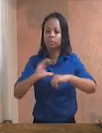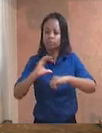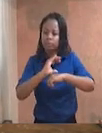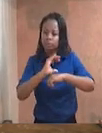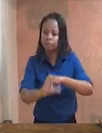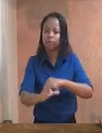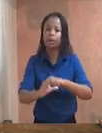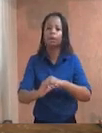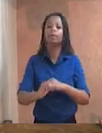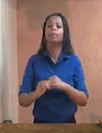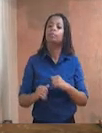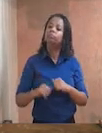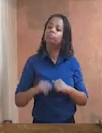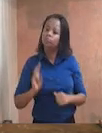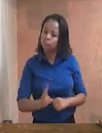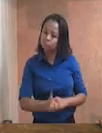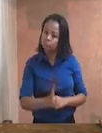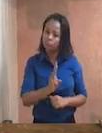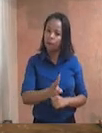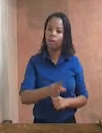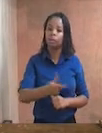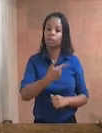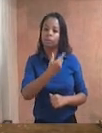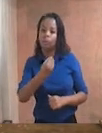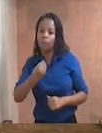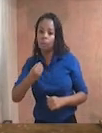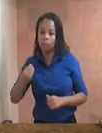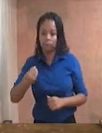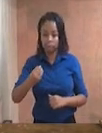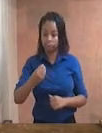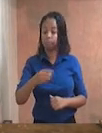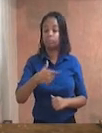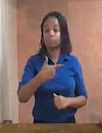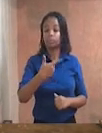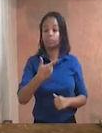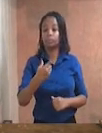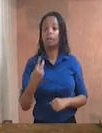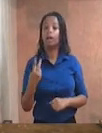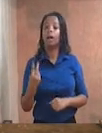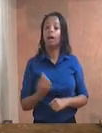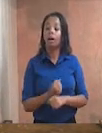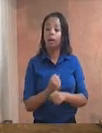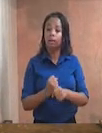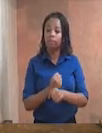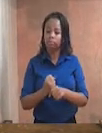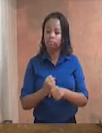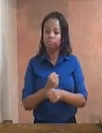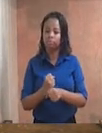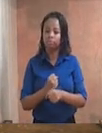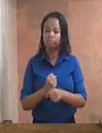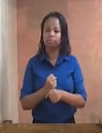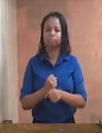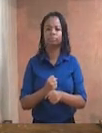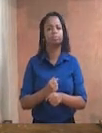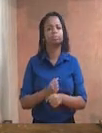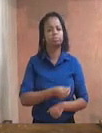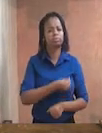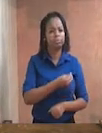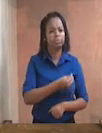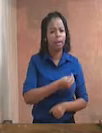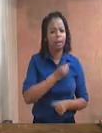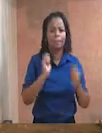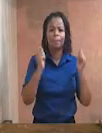prolongará por mais de dois anos, salvo comprovada necessidade que atenda ao seu